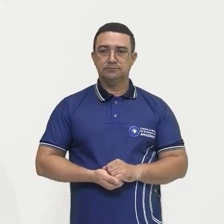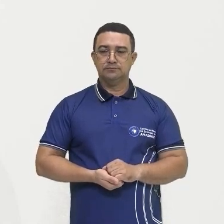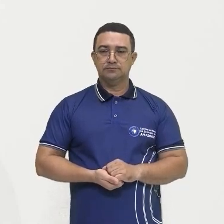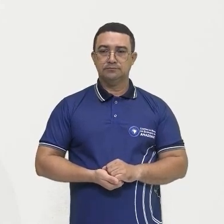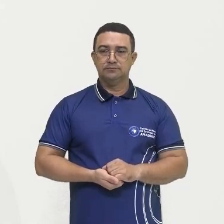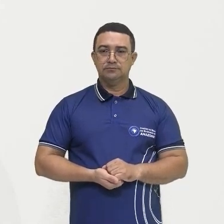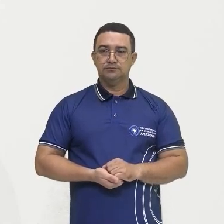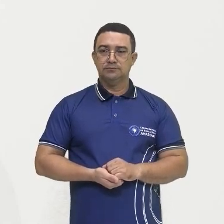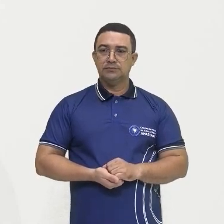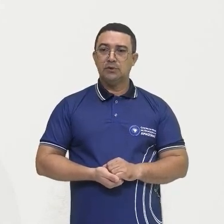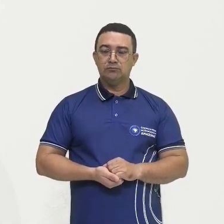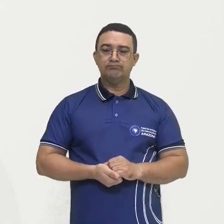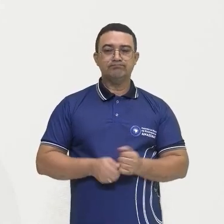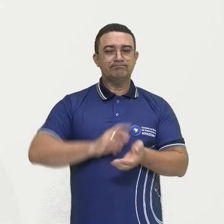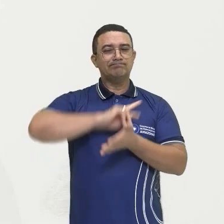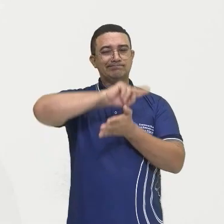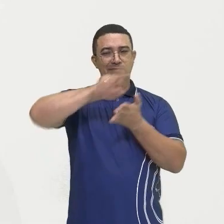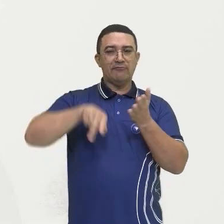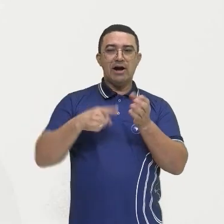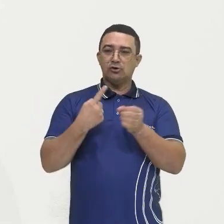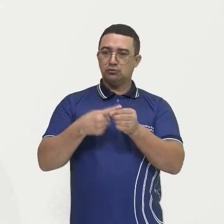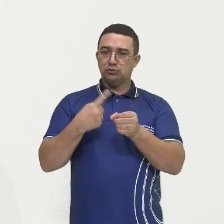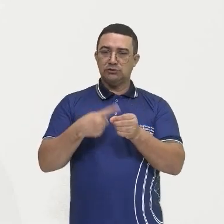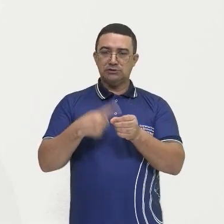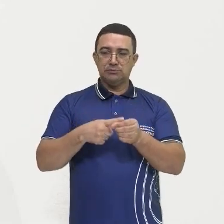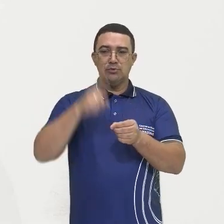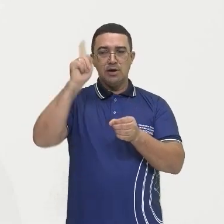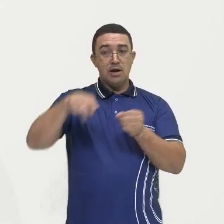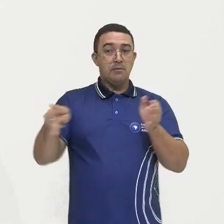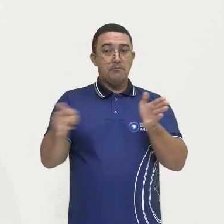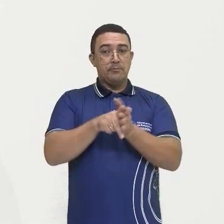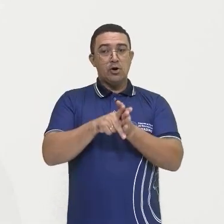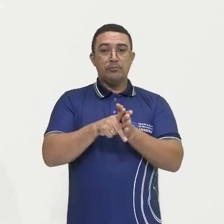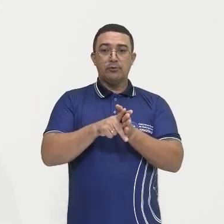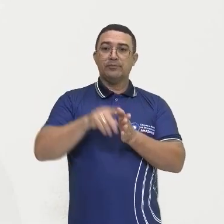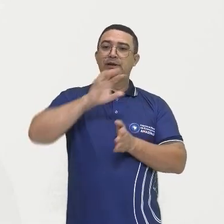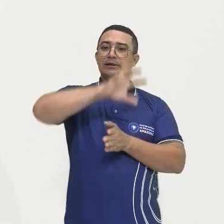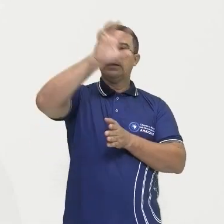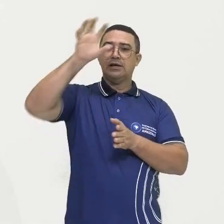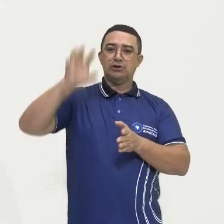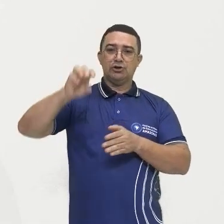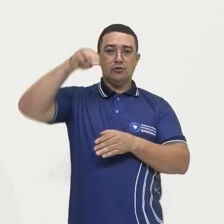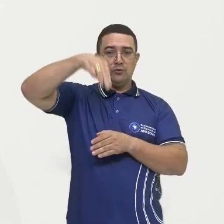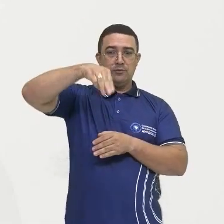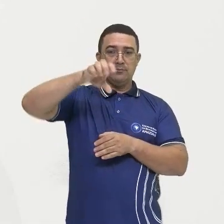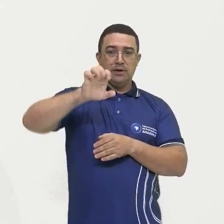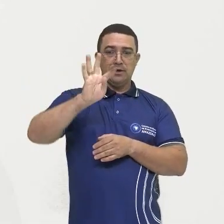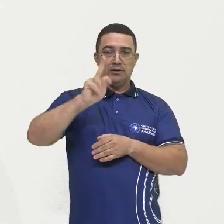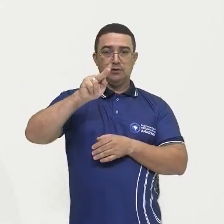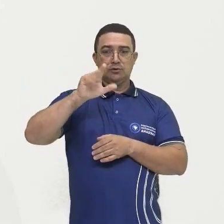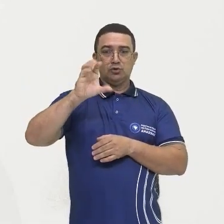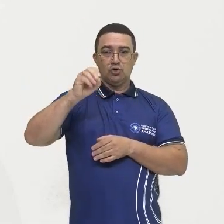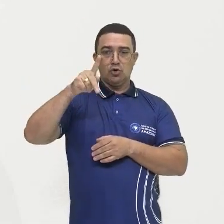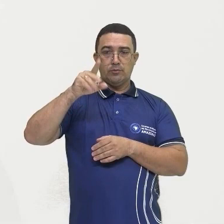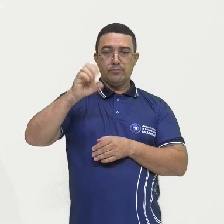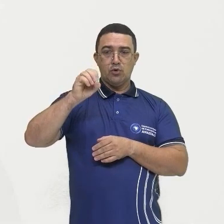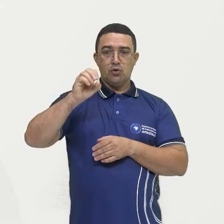outros municípios que vão fazer parte da região metropolitana de Manaus, tá bom?